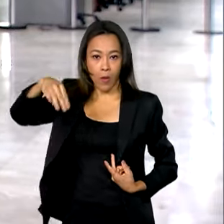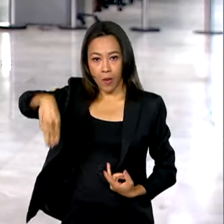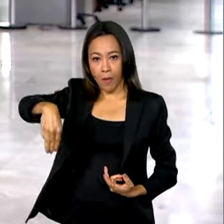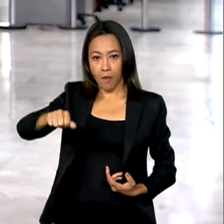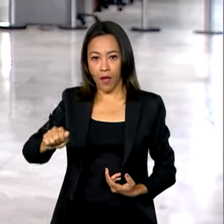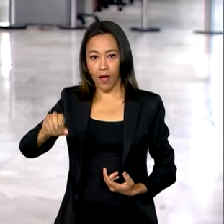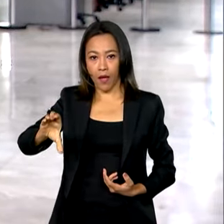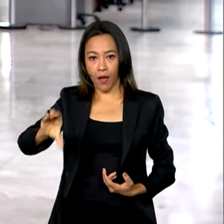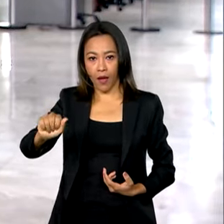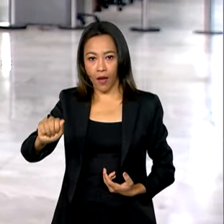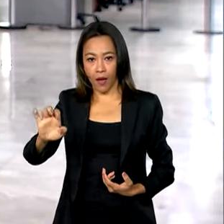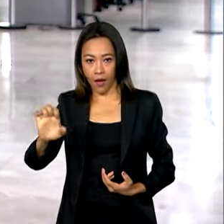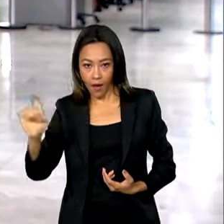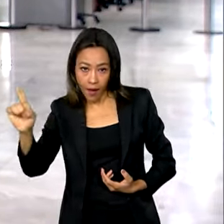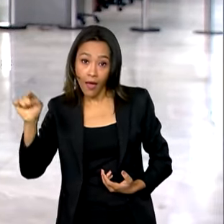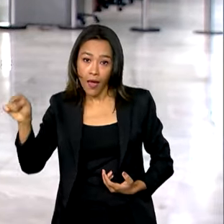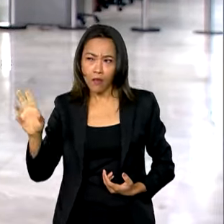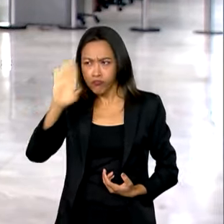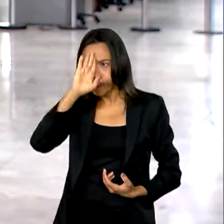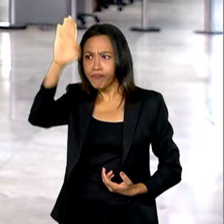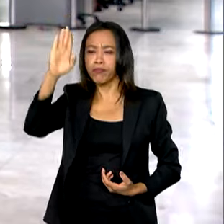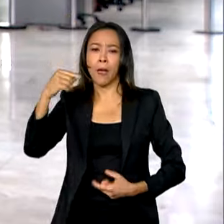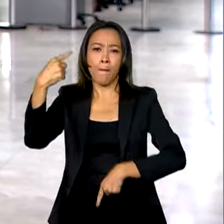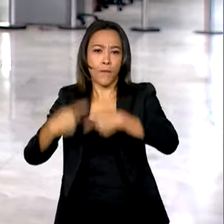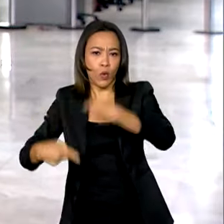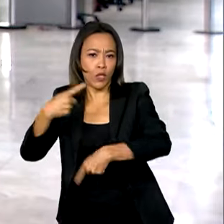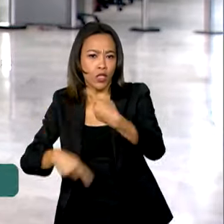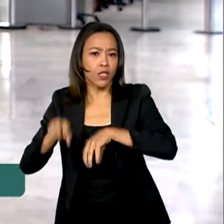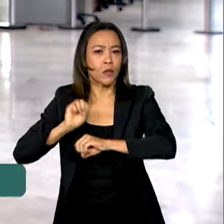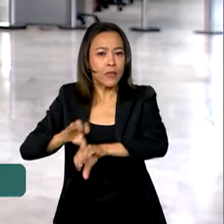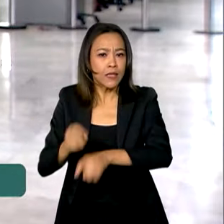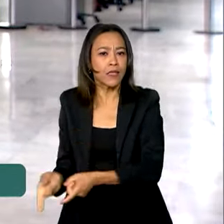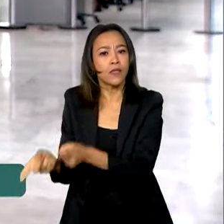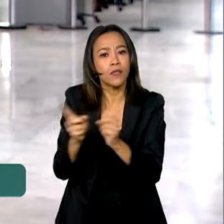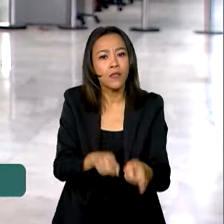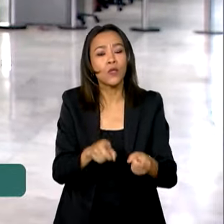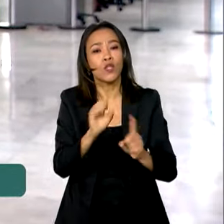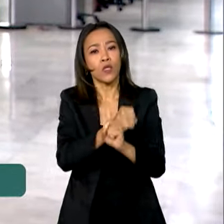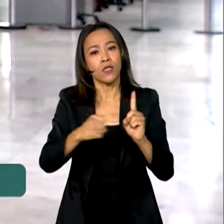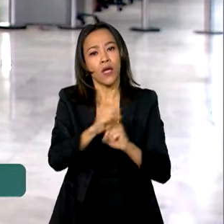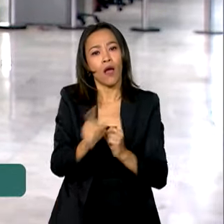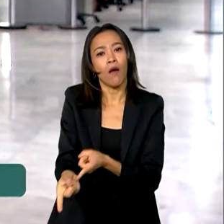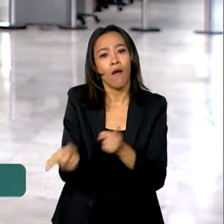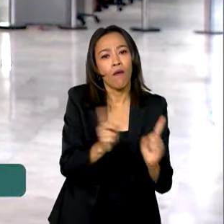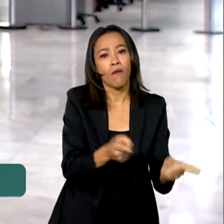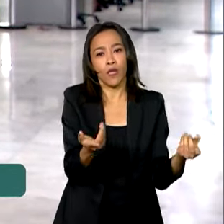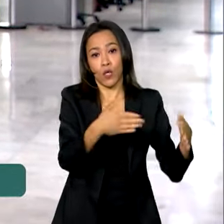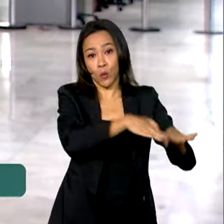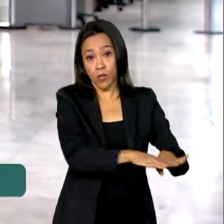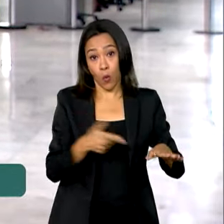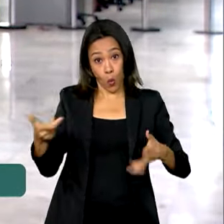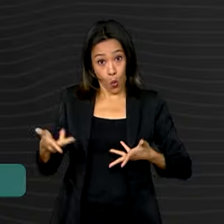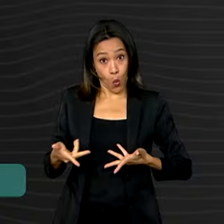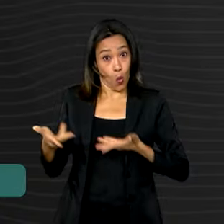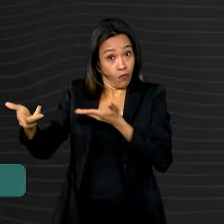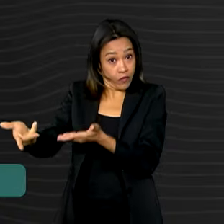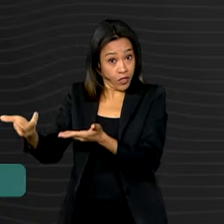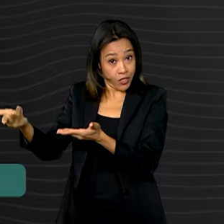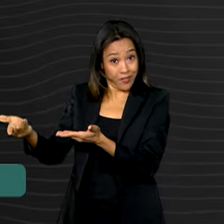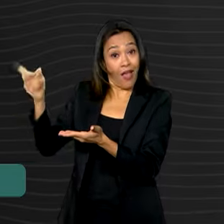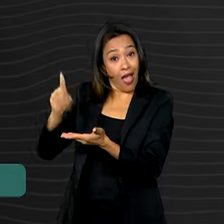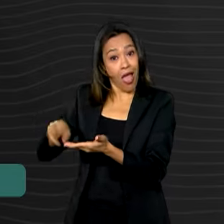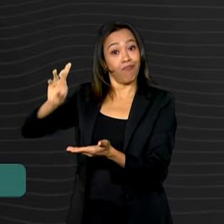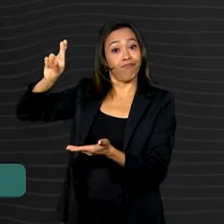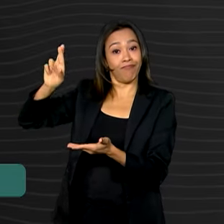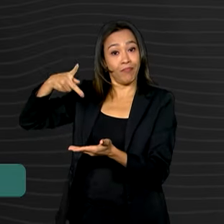atua principalmente nas áreas de política educacional, movimentos sociais e inclusão. O convite para assumir o ministério foi feito pelo